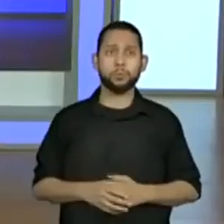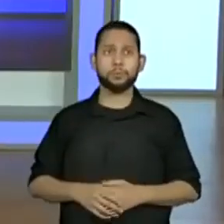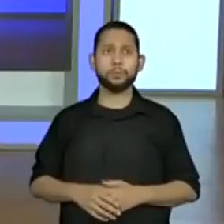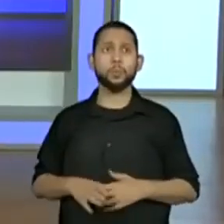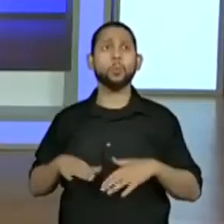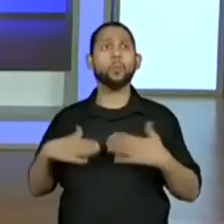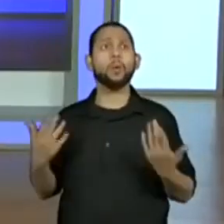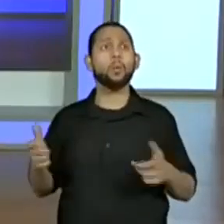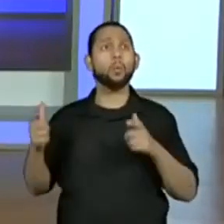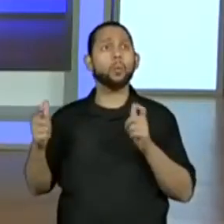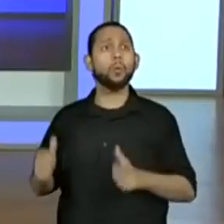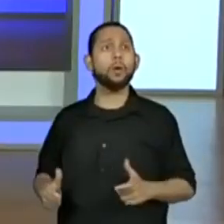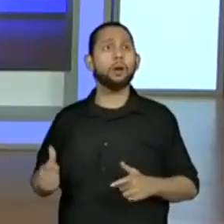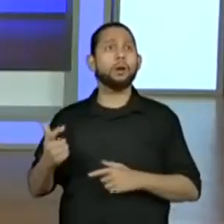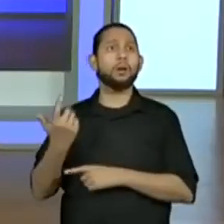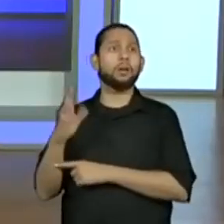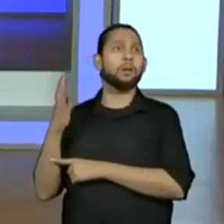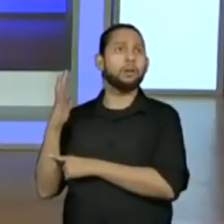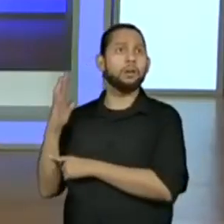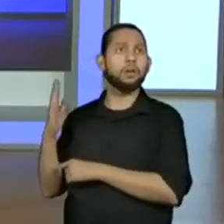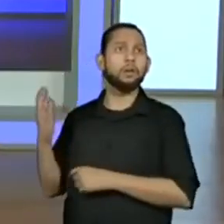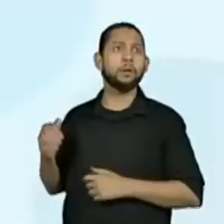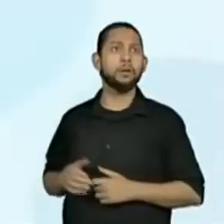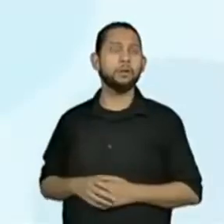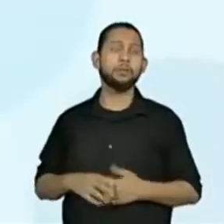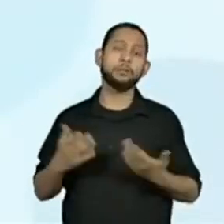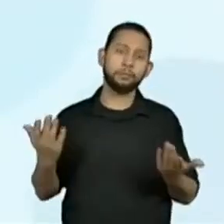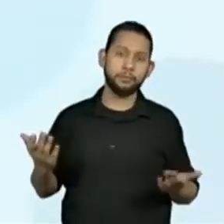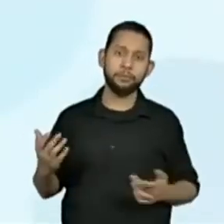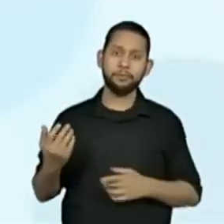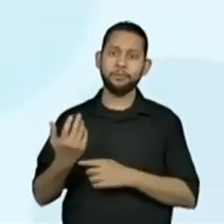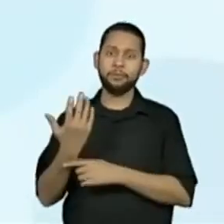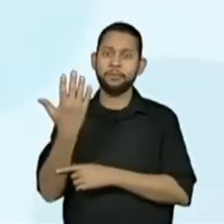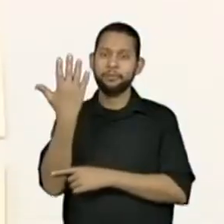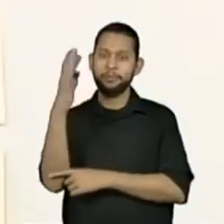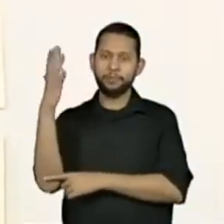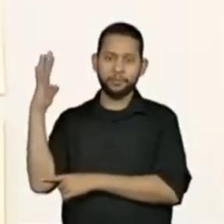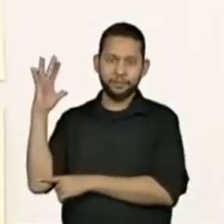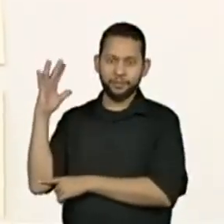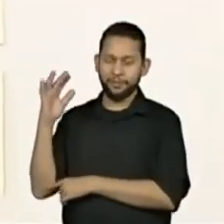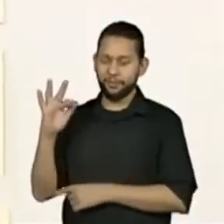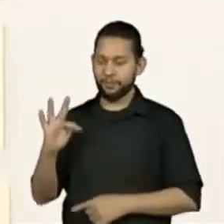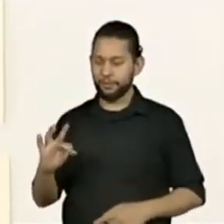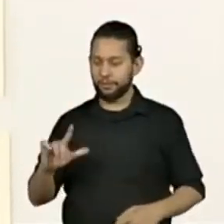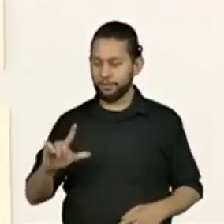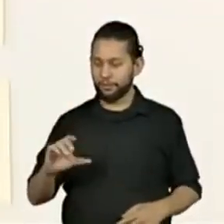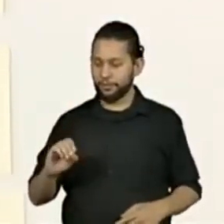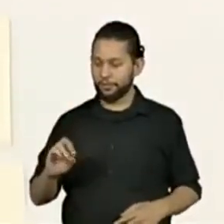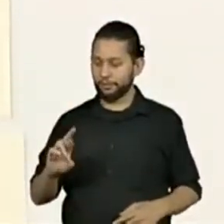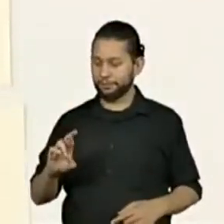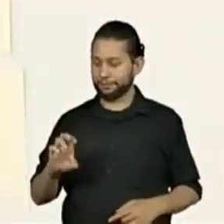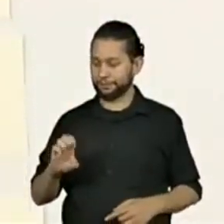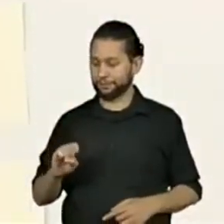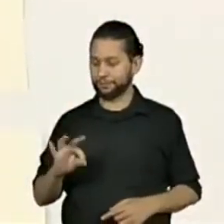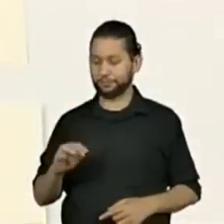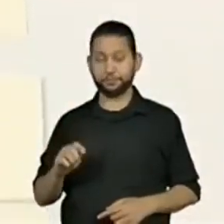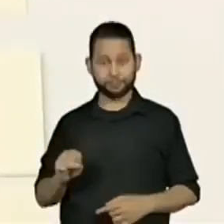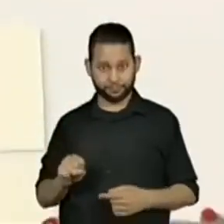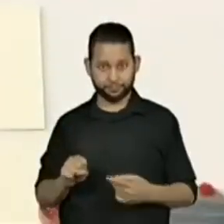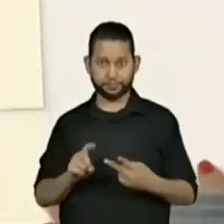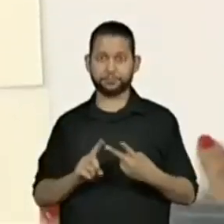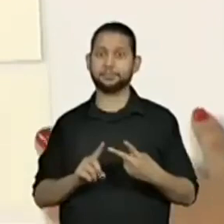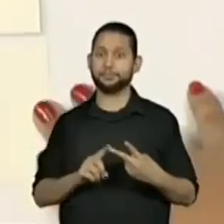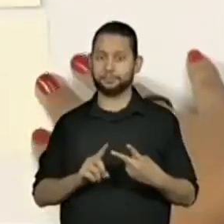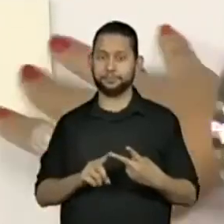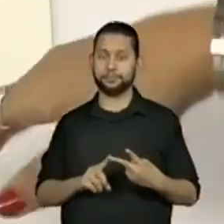ambientes naturais? Já vamos falar, florestas, campos e praças, seriam essas?